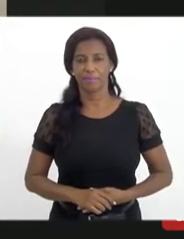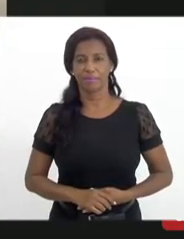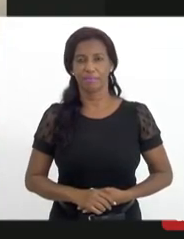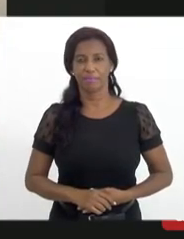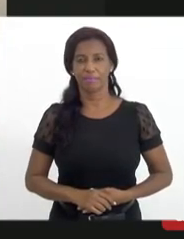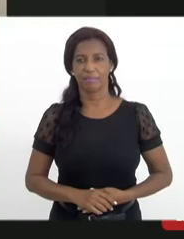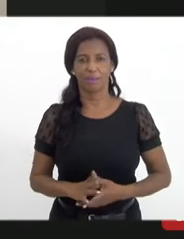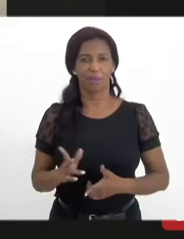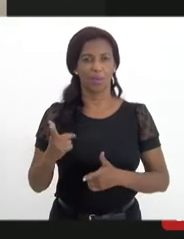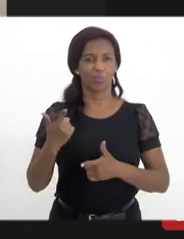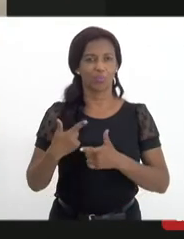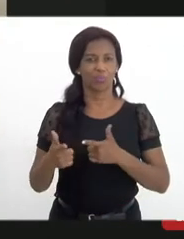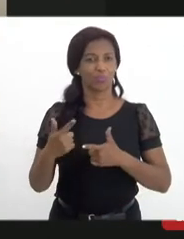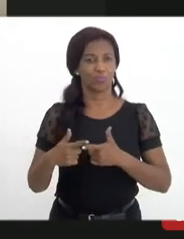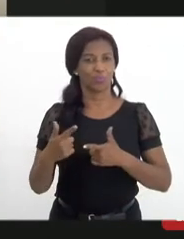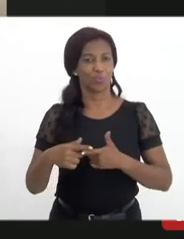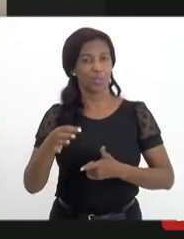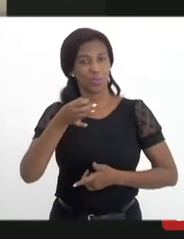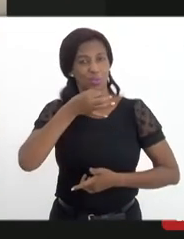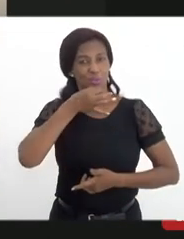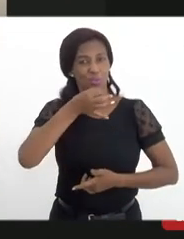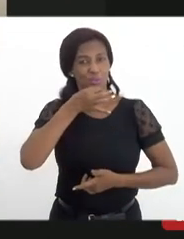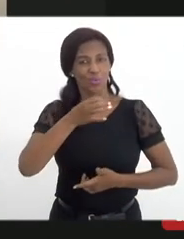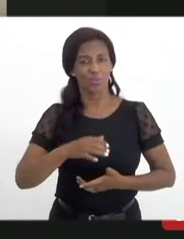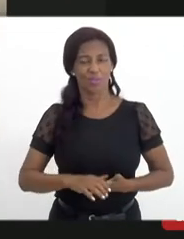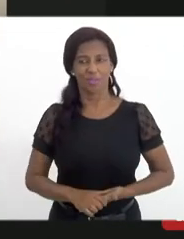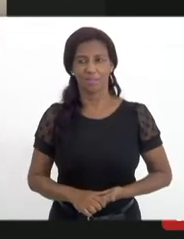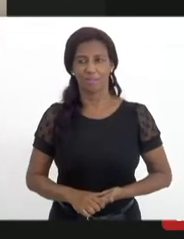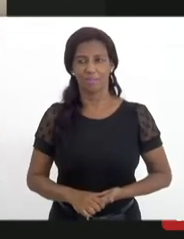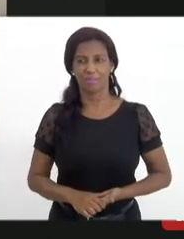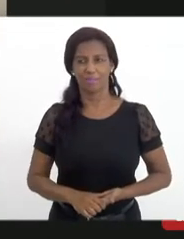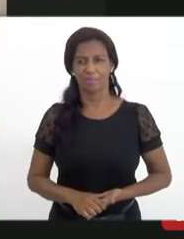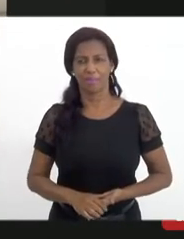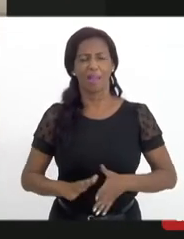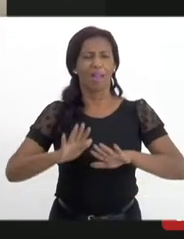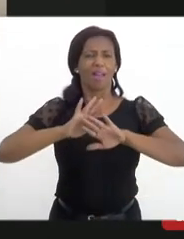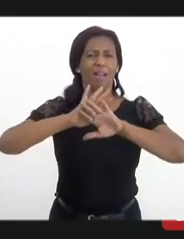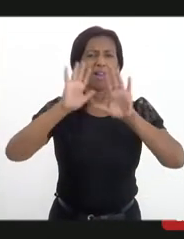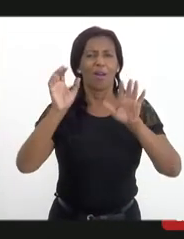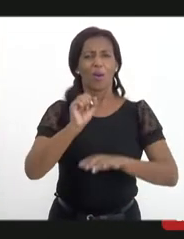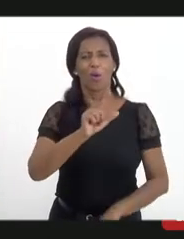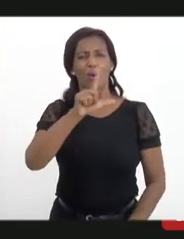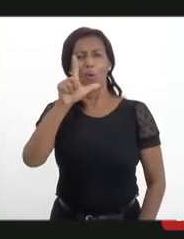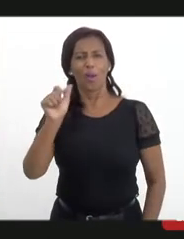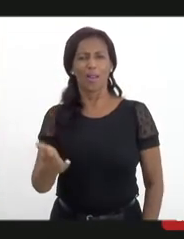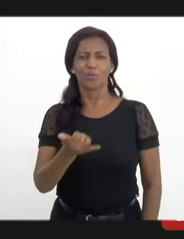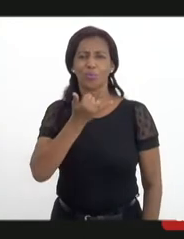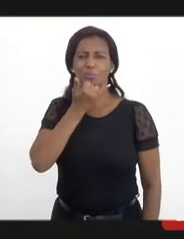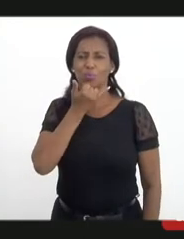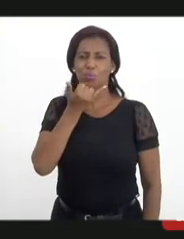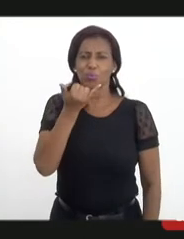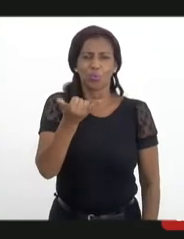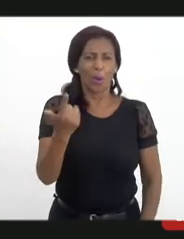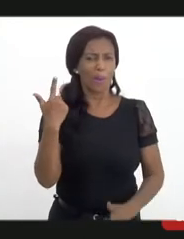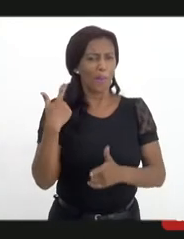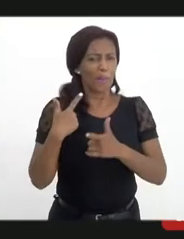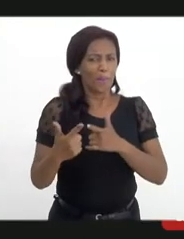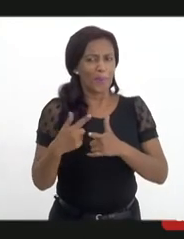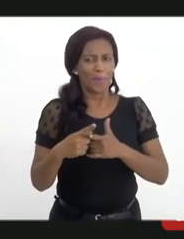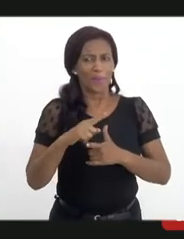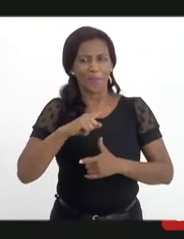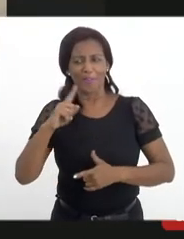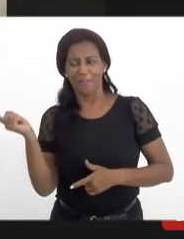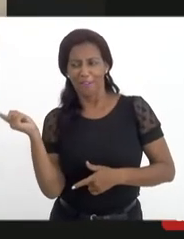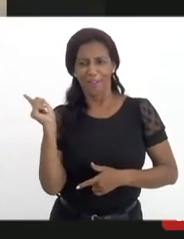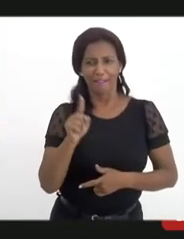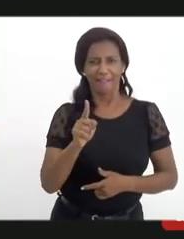Acho que ele tá com problema no áudio. Olá, deputado, bom dia, desculpa, desculpa a todos, eu tive um probleminha aqui, tive que sair correndo, mas já retornei.